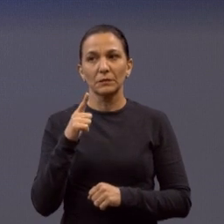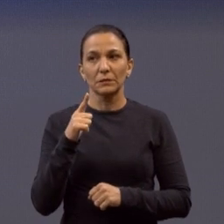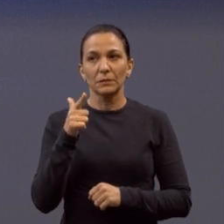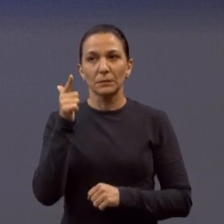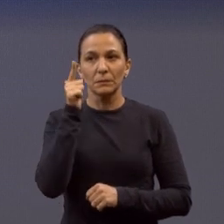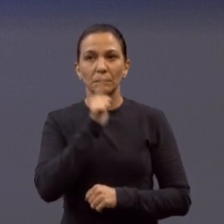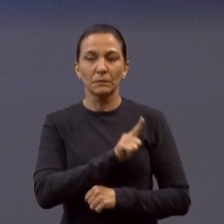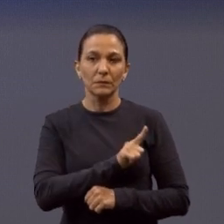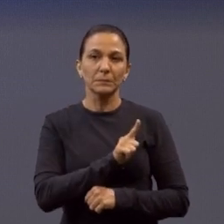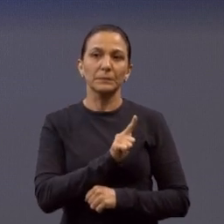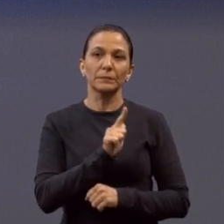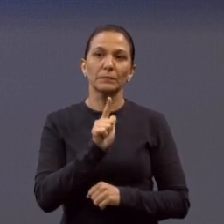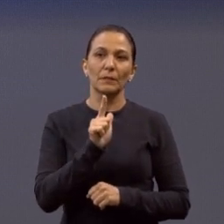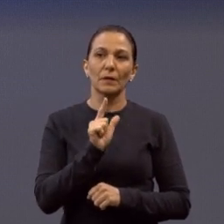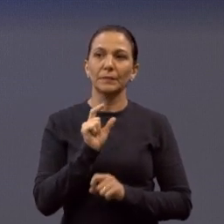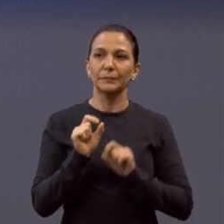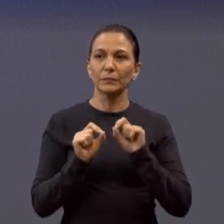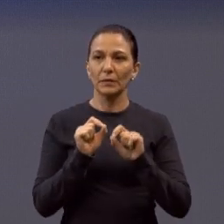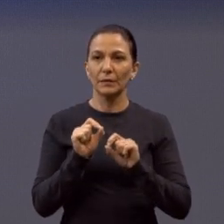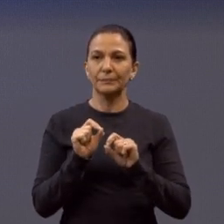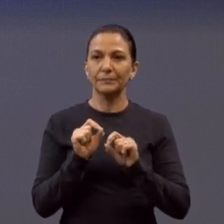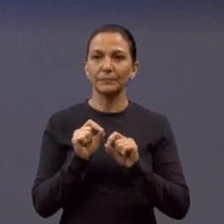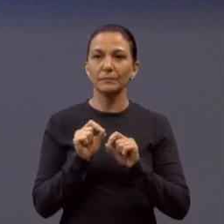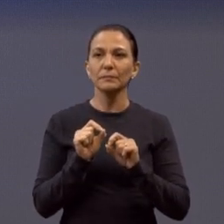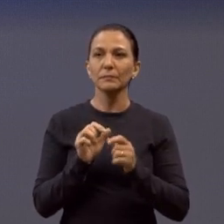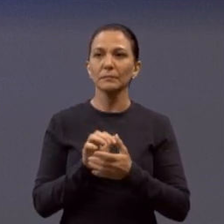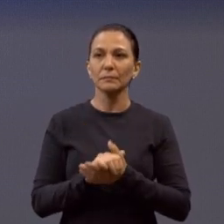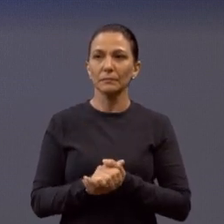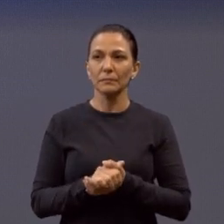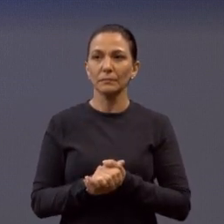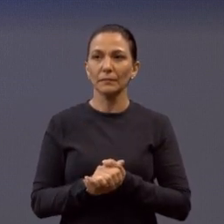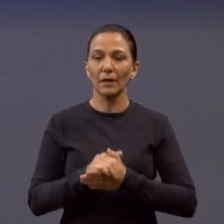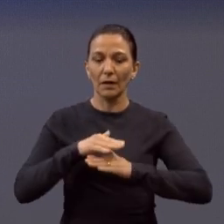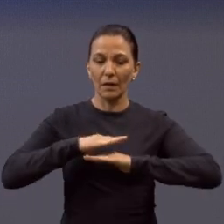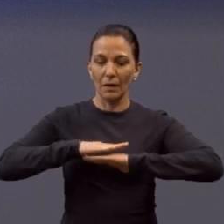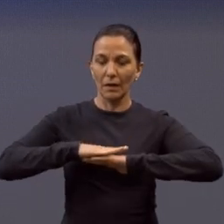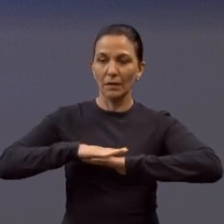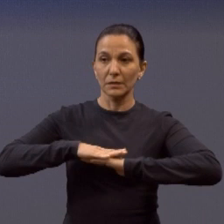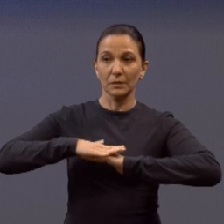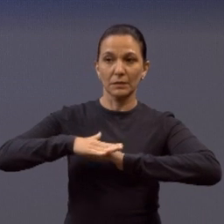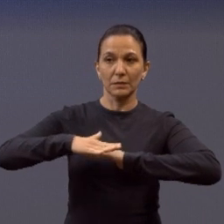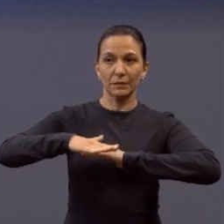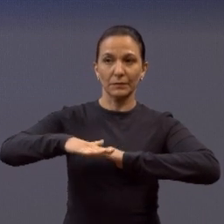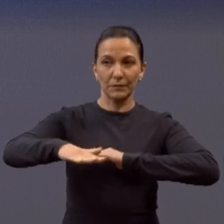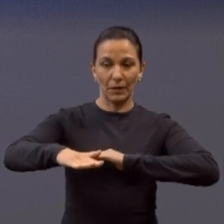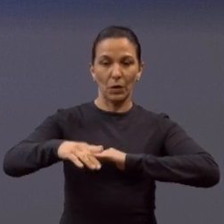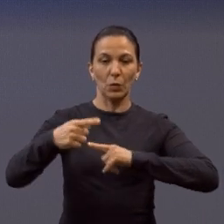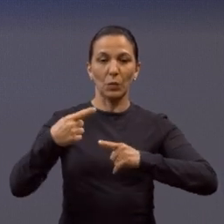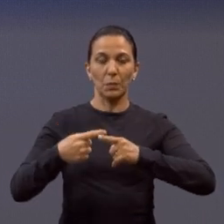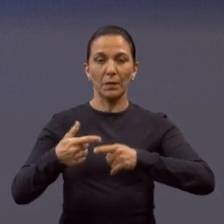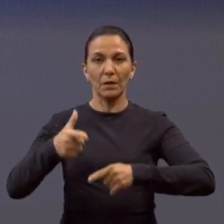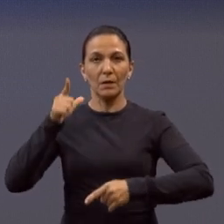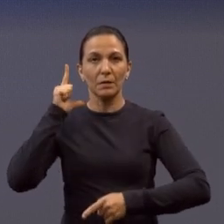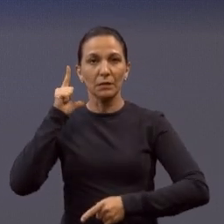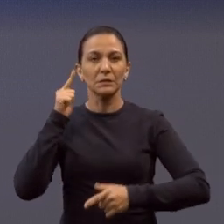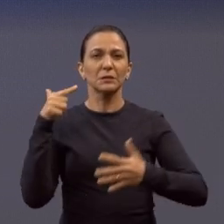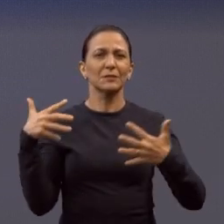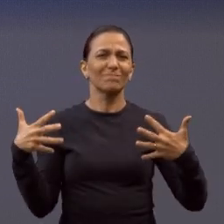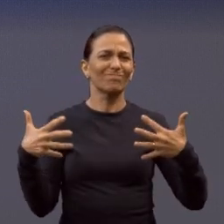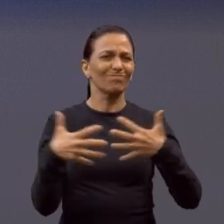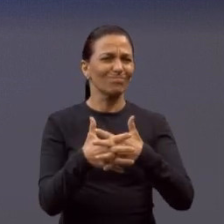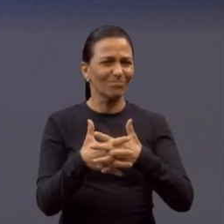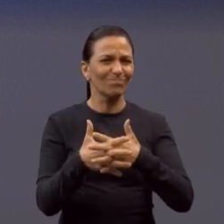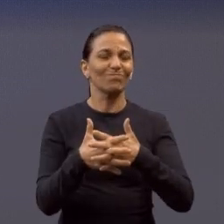asfalto, que era um transtorno lá, é, Gerson? O Gerson sempre comigo,